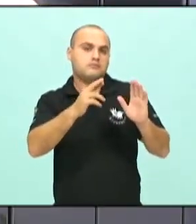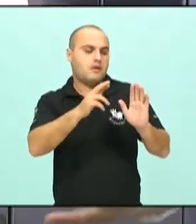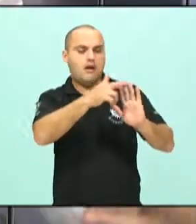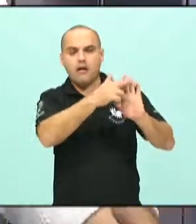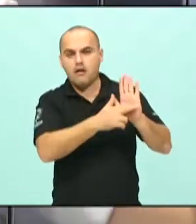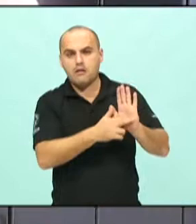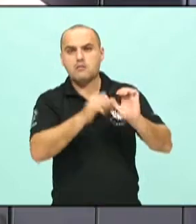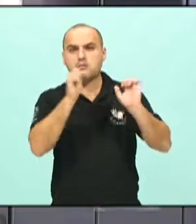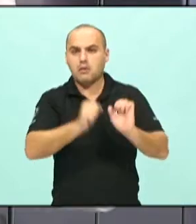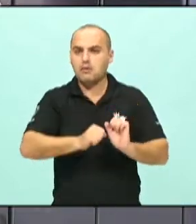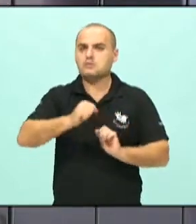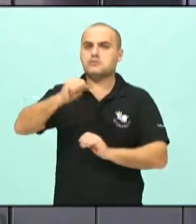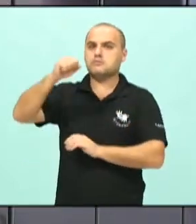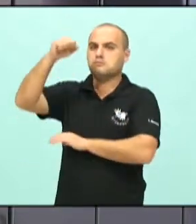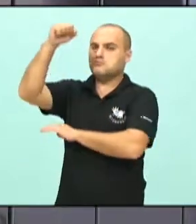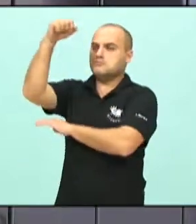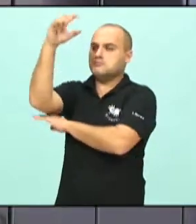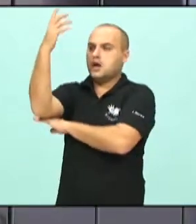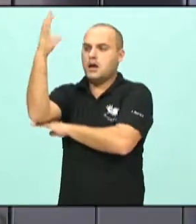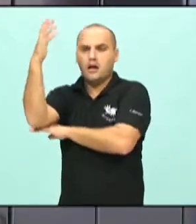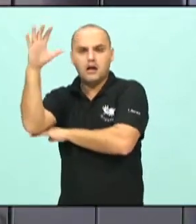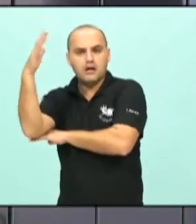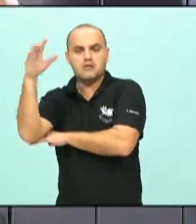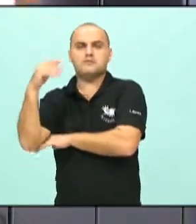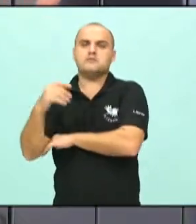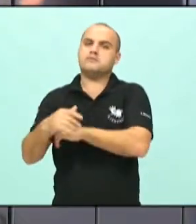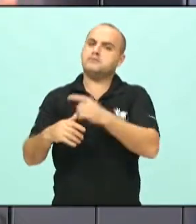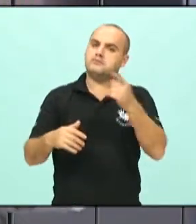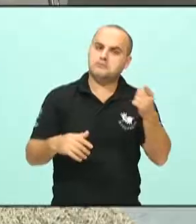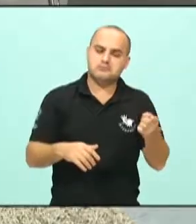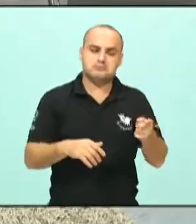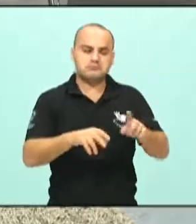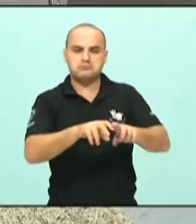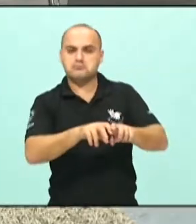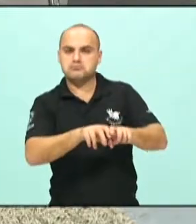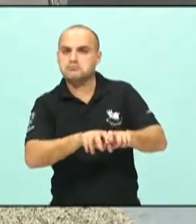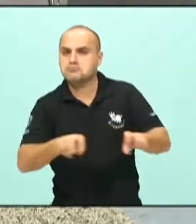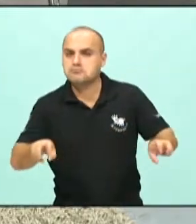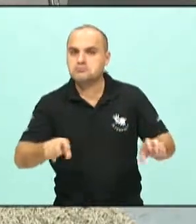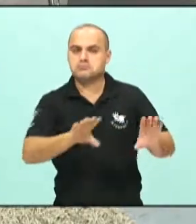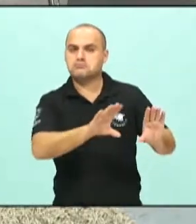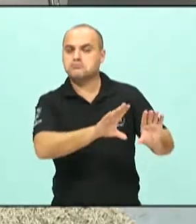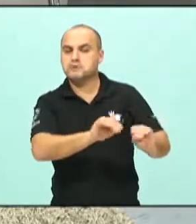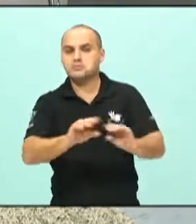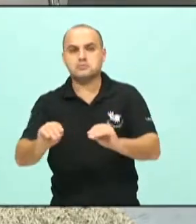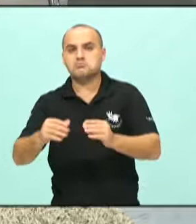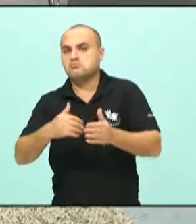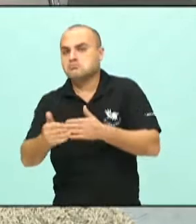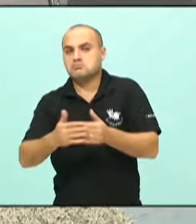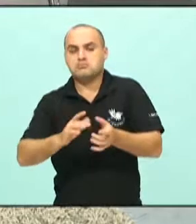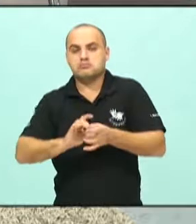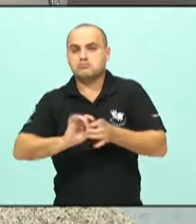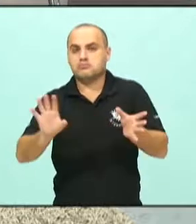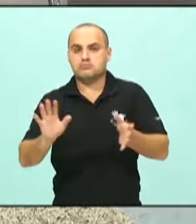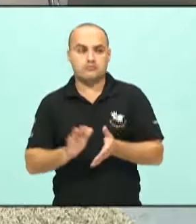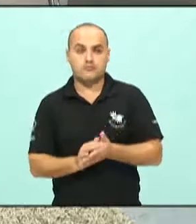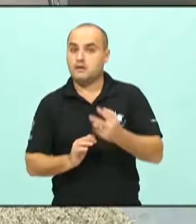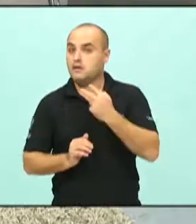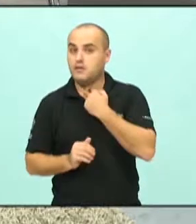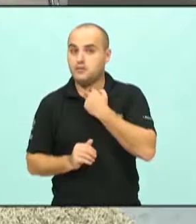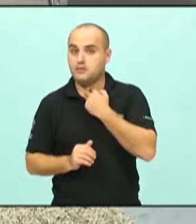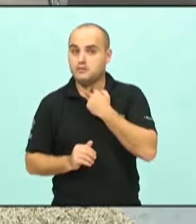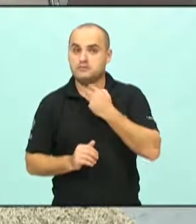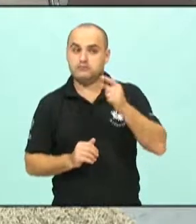pode botar plantas, ele pode botar bancos, sofás. É um espaço em que ele não pode proibir, inclusive,